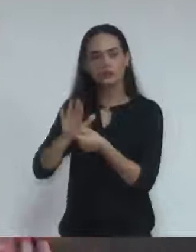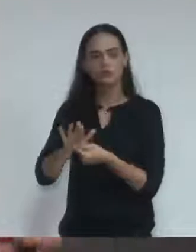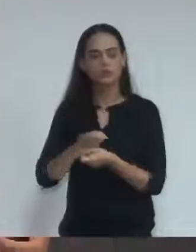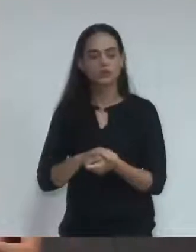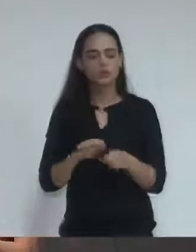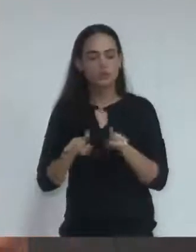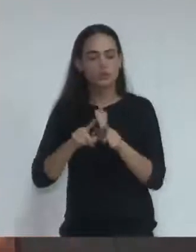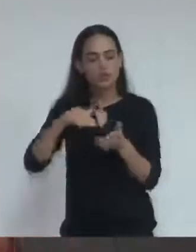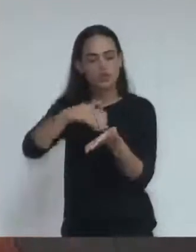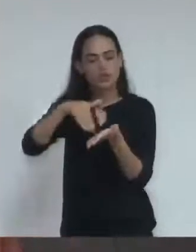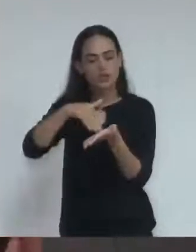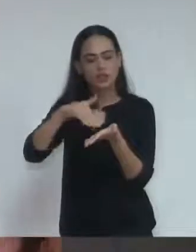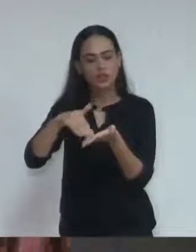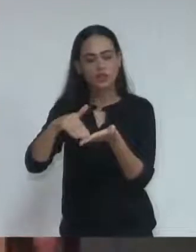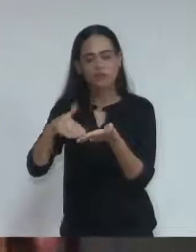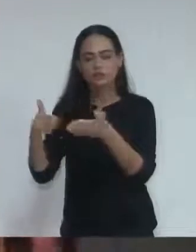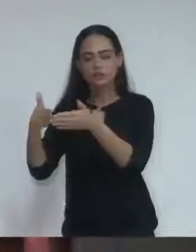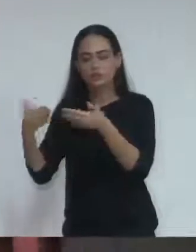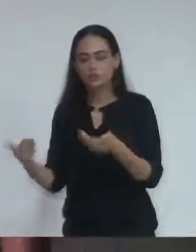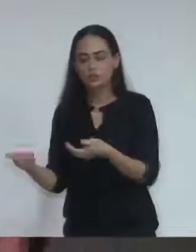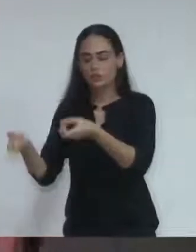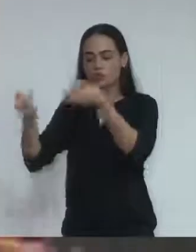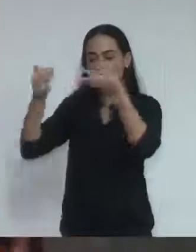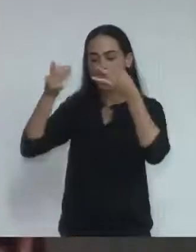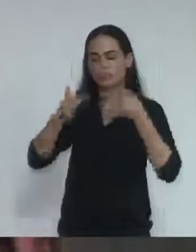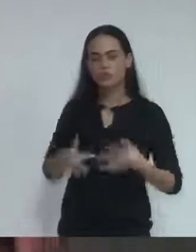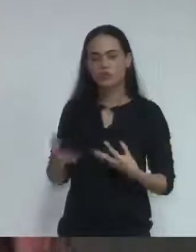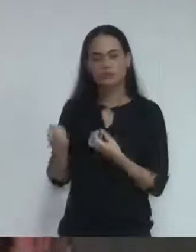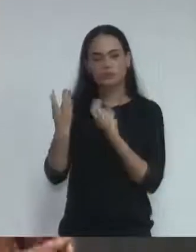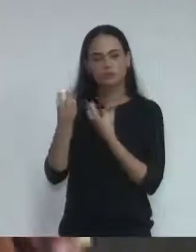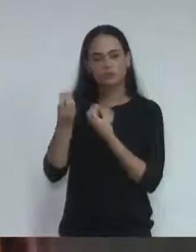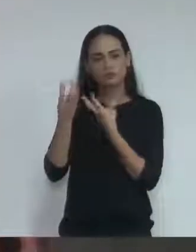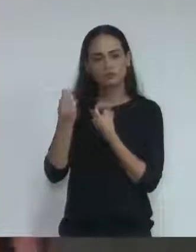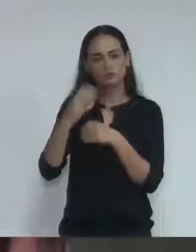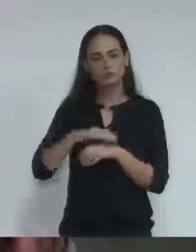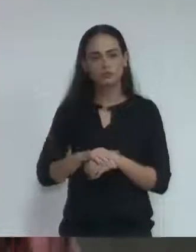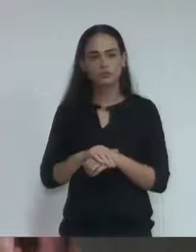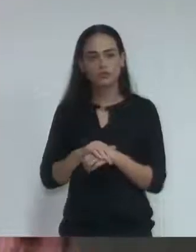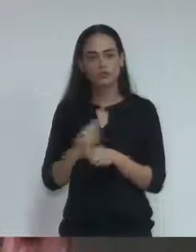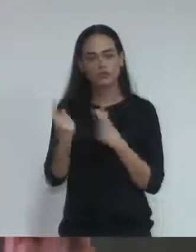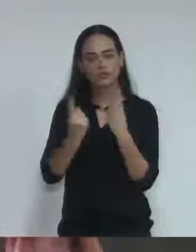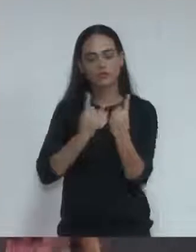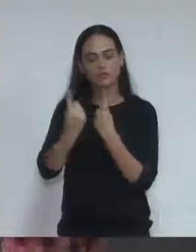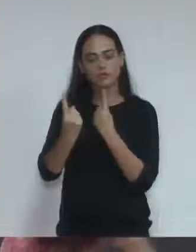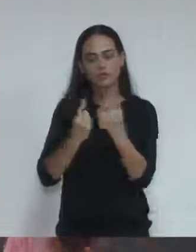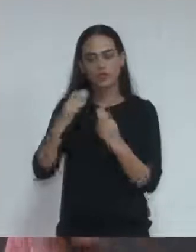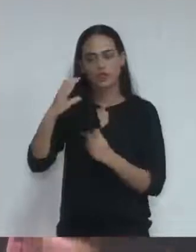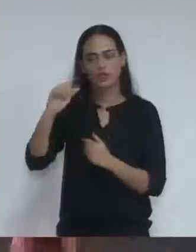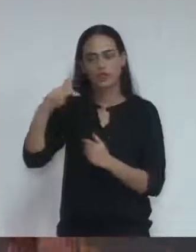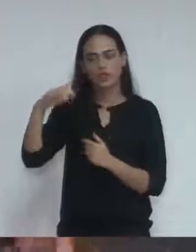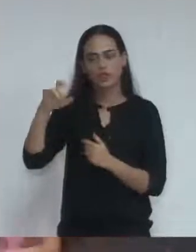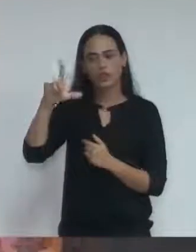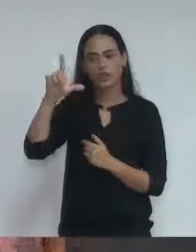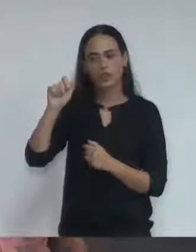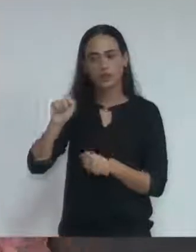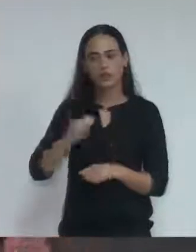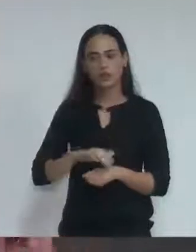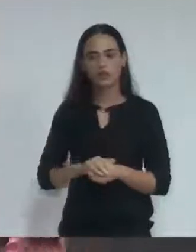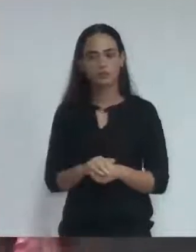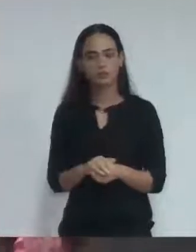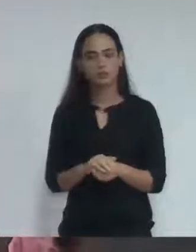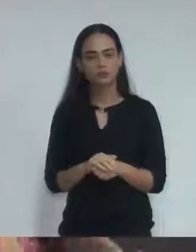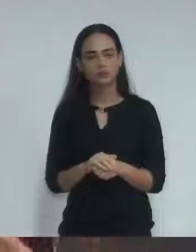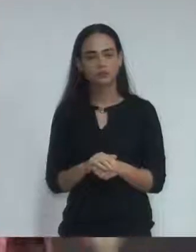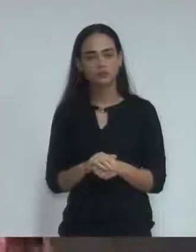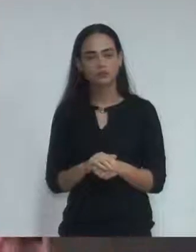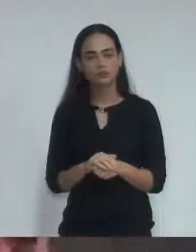secretaria competente nos preste informações sobre projetos viários na Estrada da Capela e na Rua Arnaldo Roquebrisque, Autos do Morumbi.